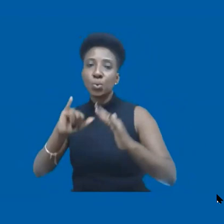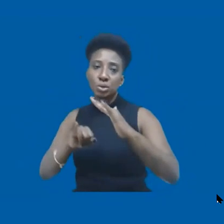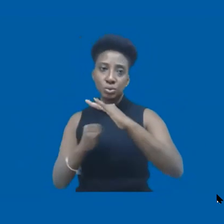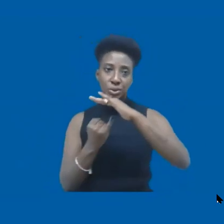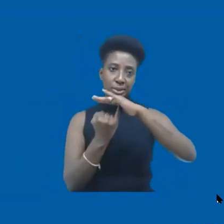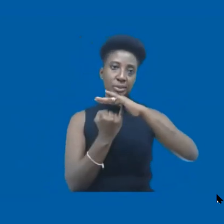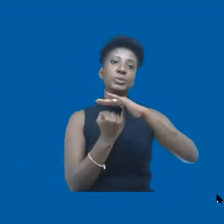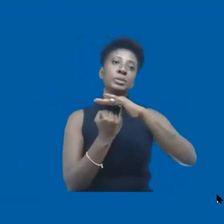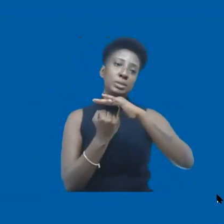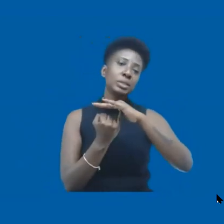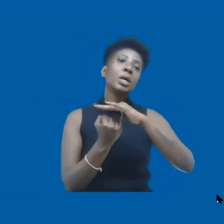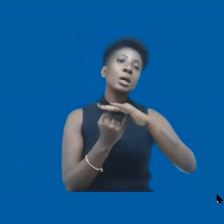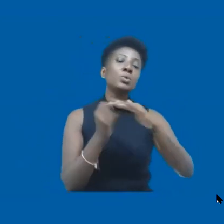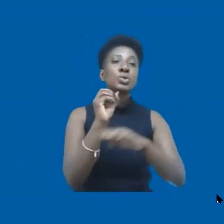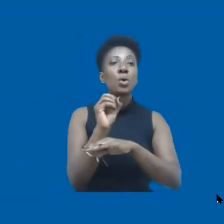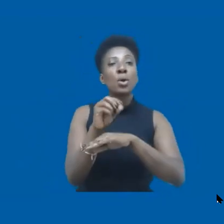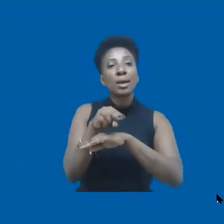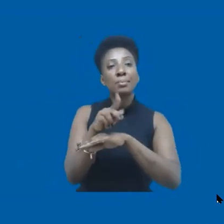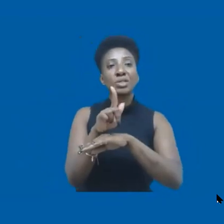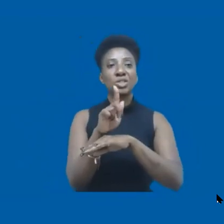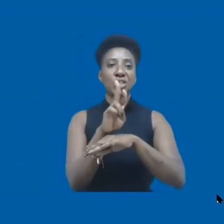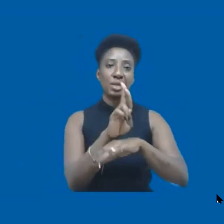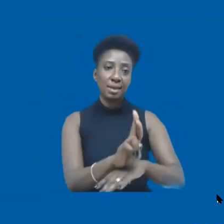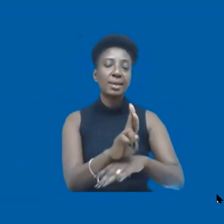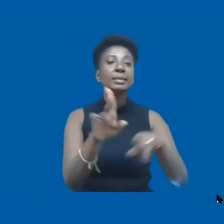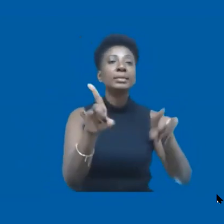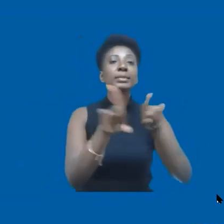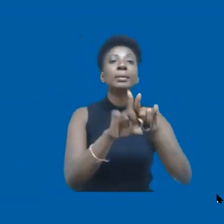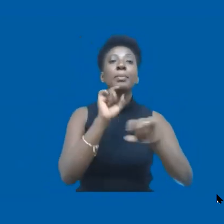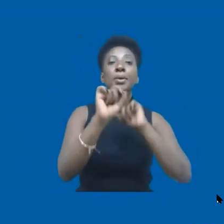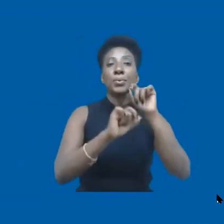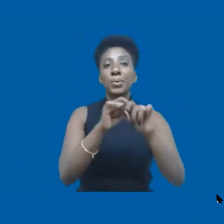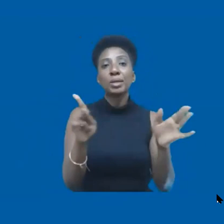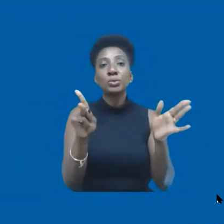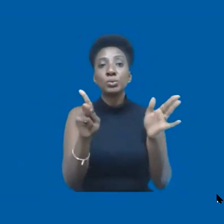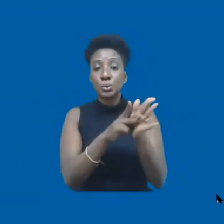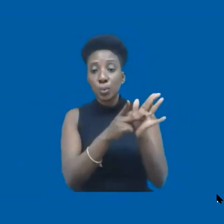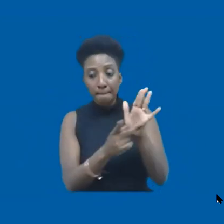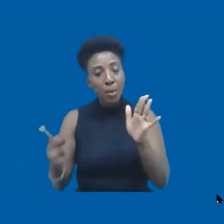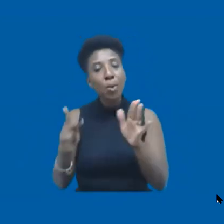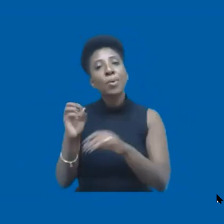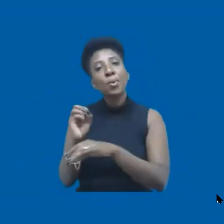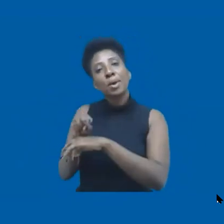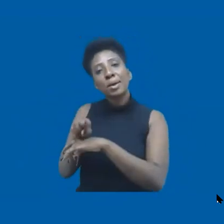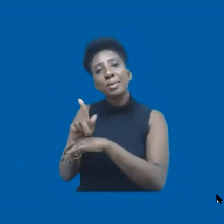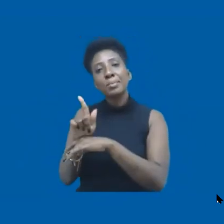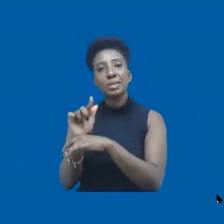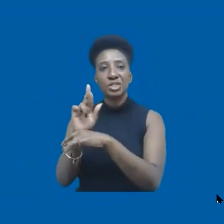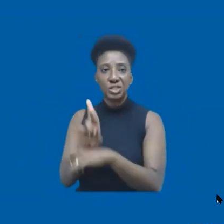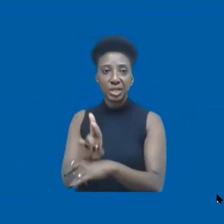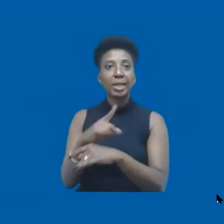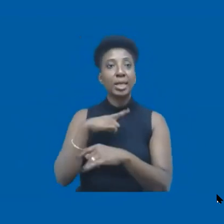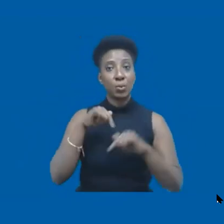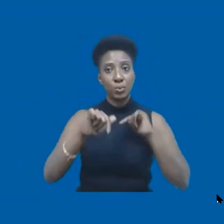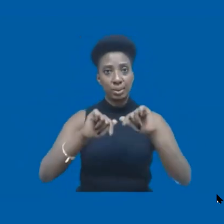organismos não governamentais, dos próprios organismos governamentais, como aquele que eu trabalho, que é o Programa Mundial de